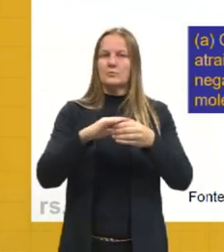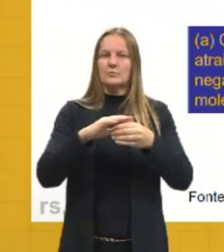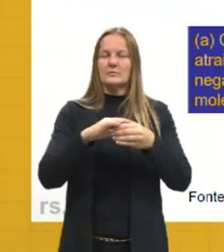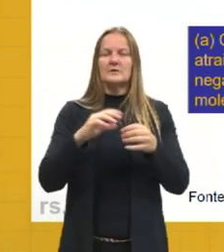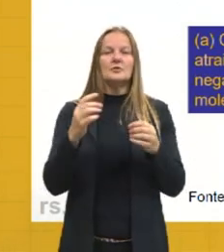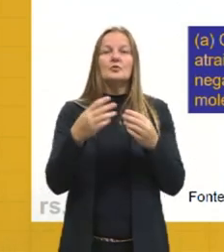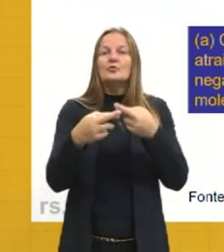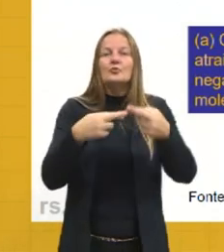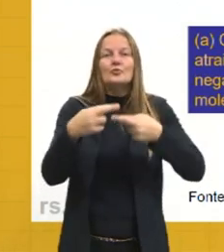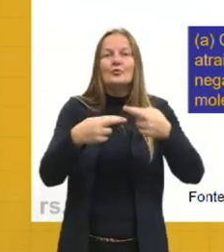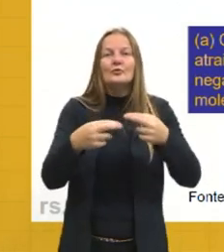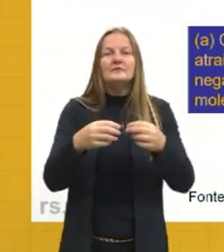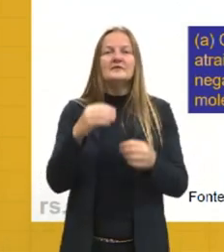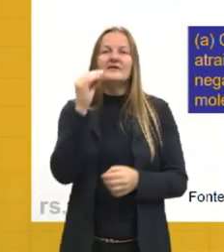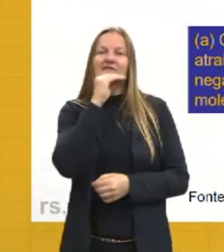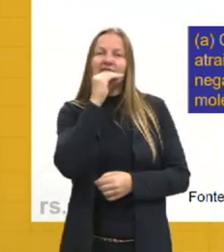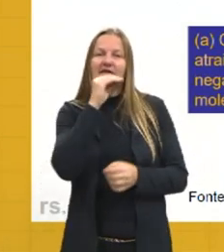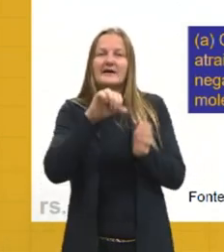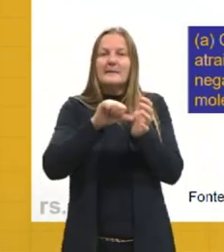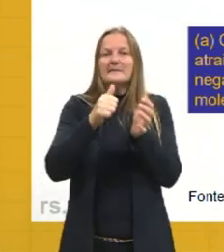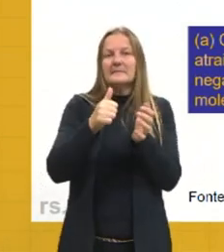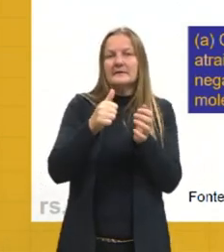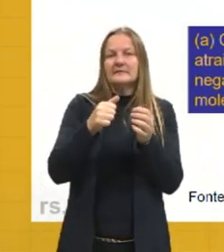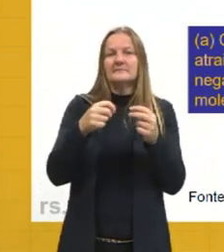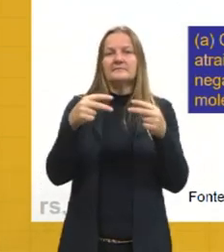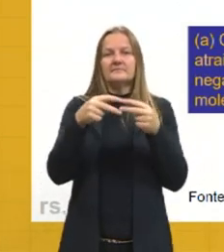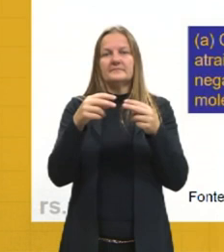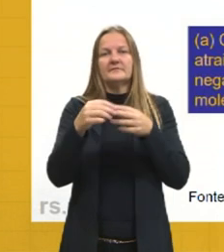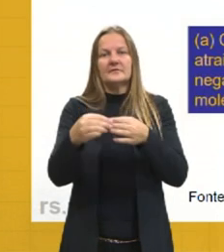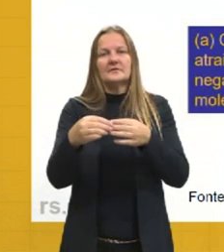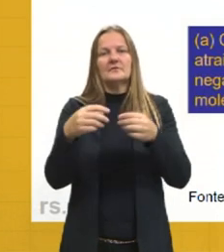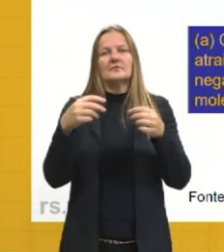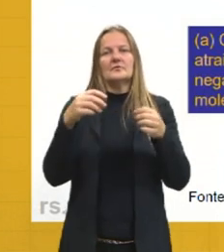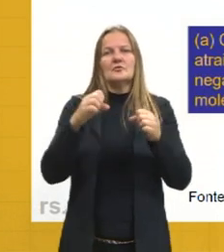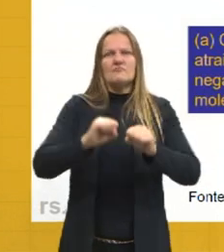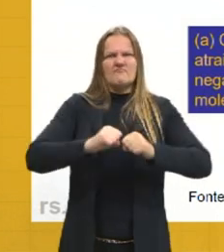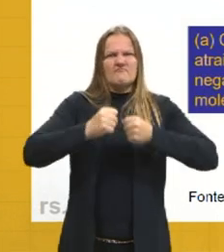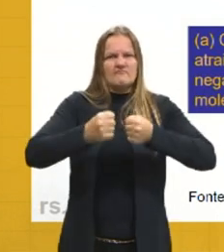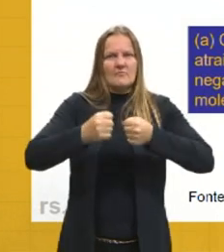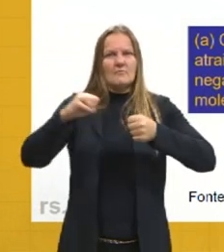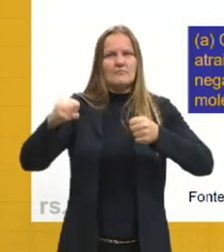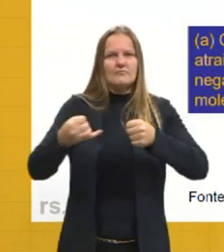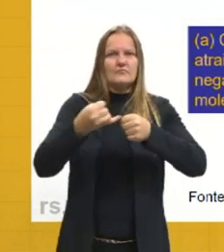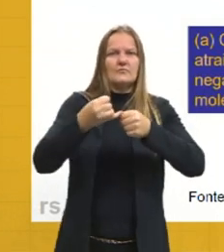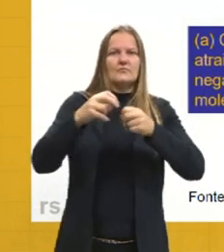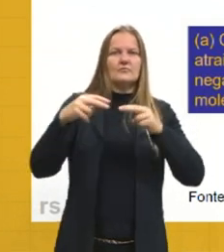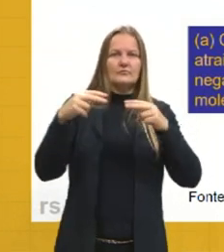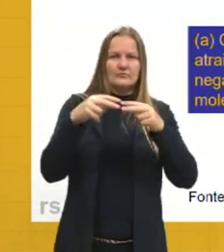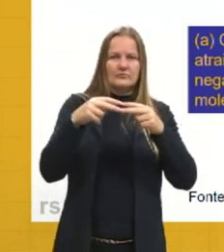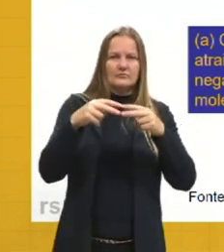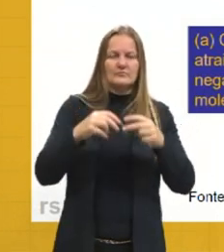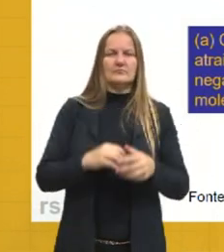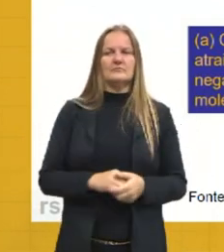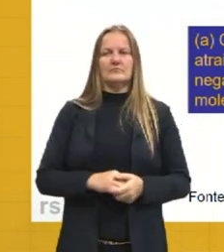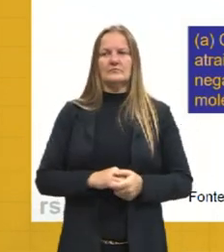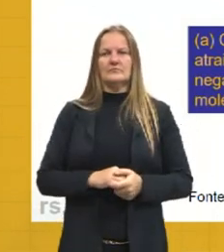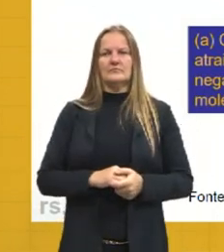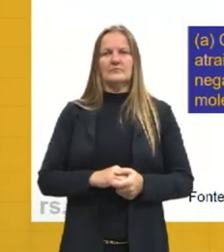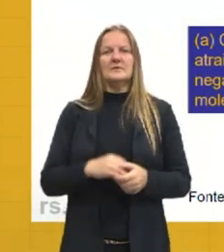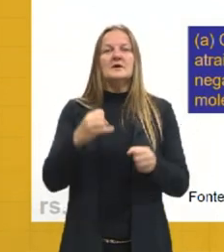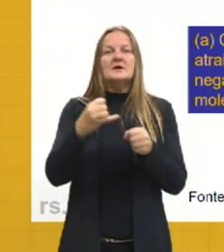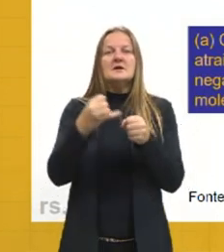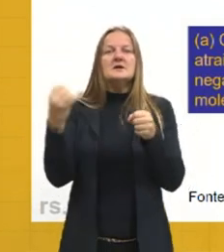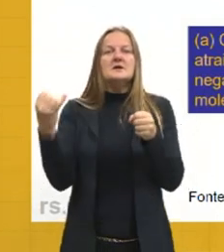falando, a mais fraca é o dipolo induzido e a mais forte é o íon dipolo. Esse